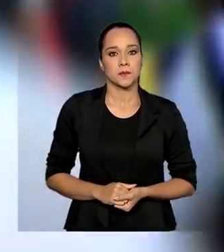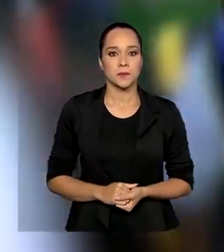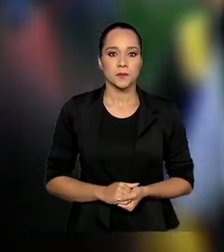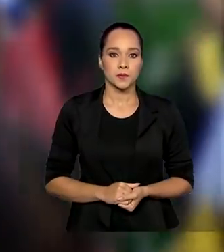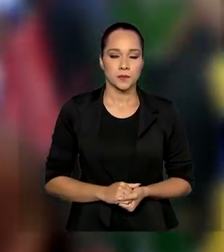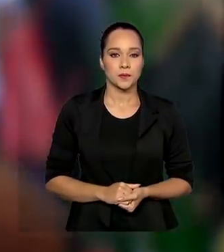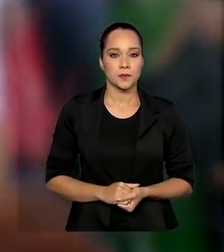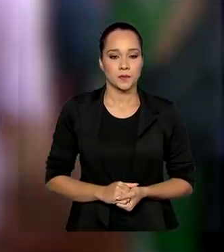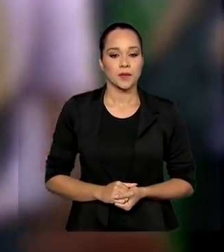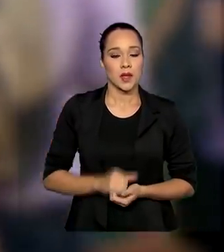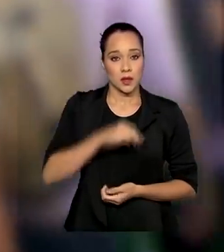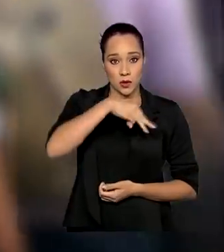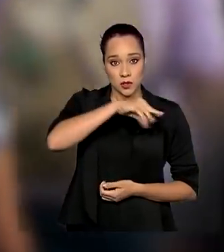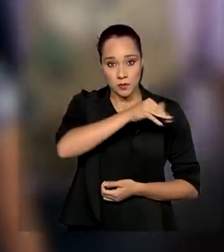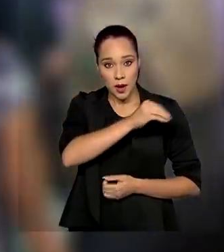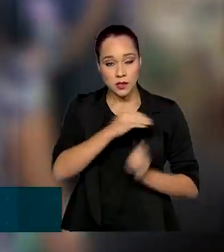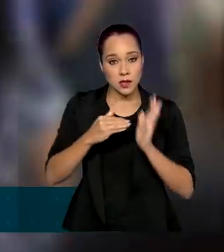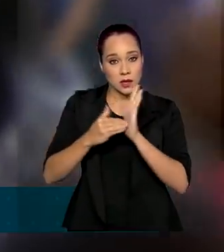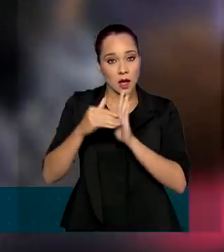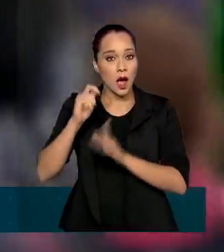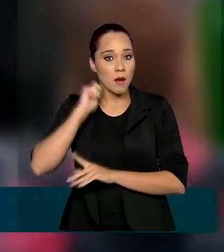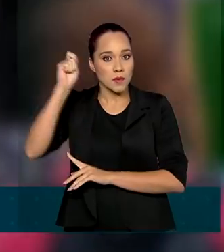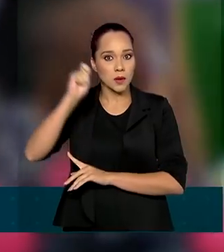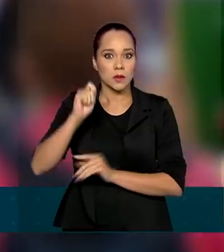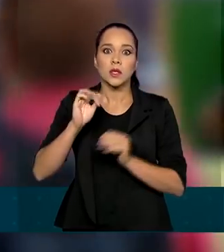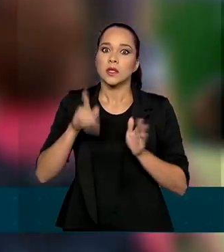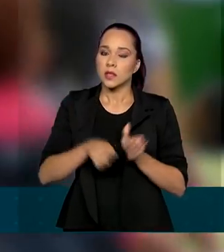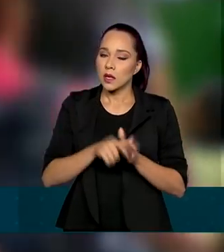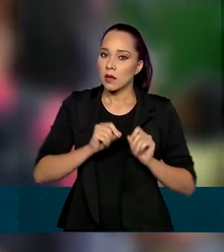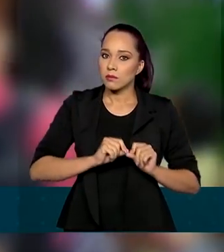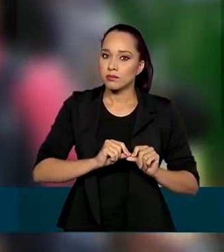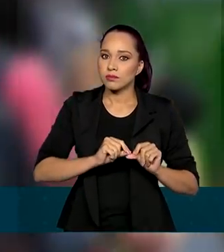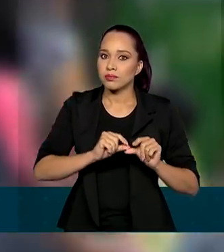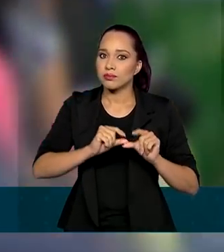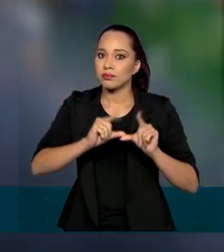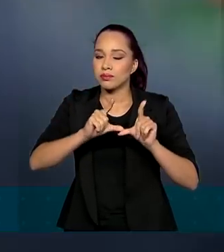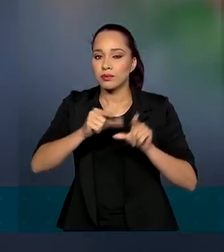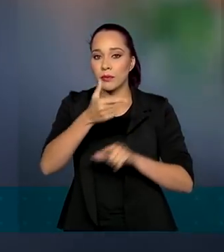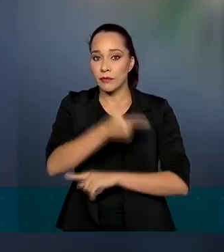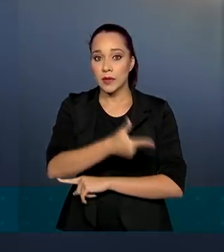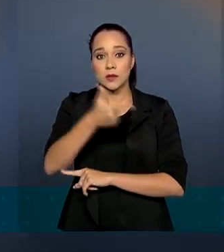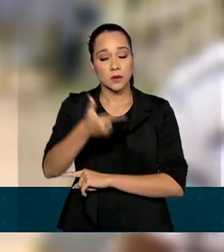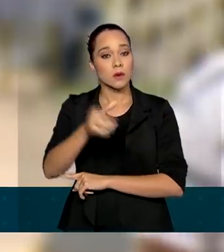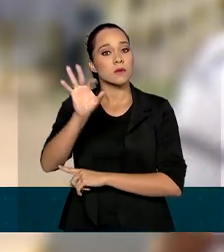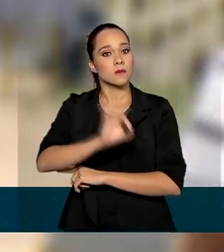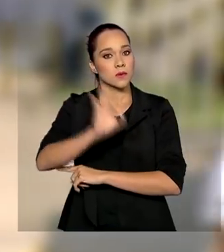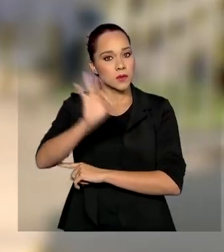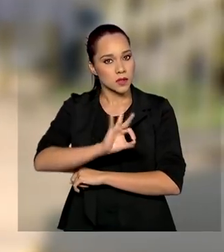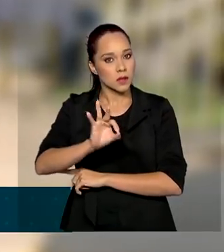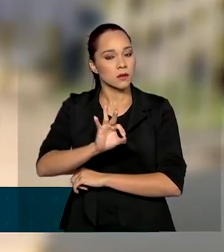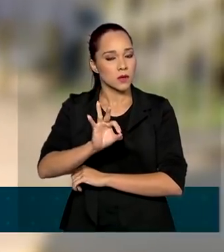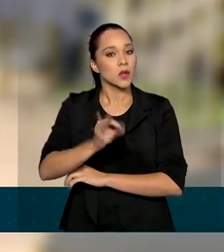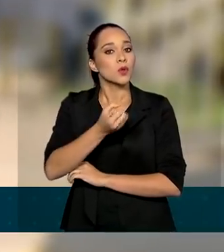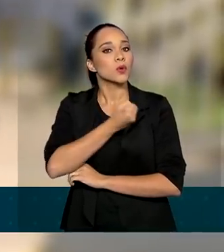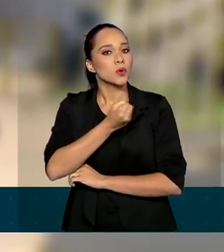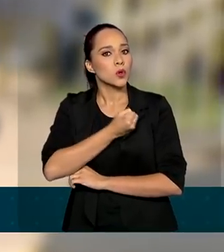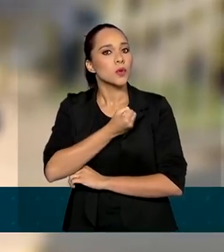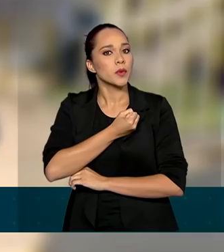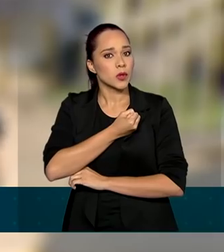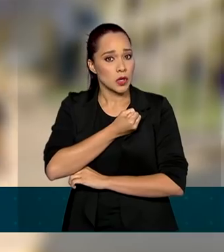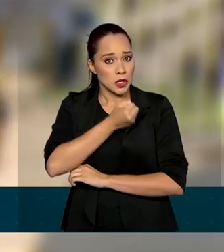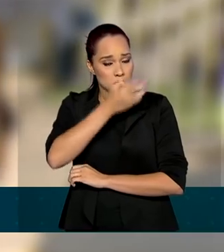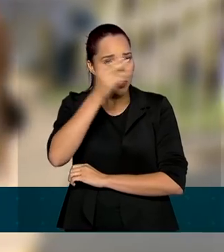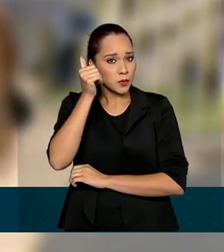De março a abril deste ano, foi registrado um aumento de 22% no número de casos